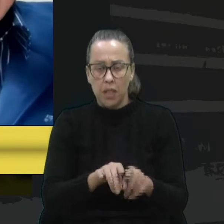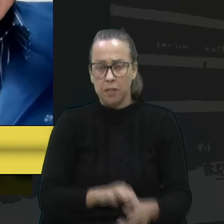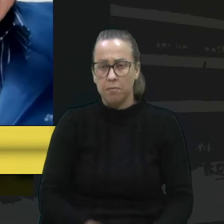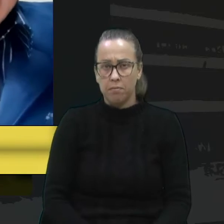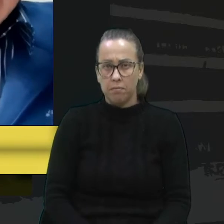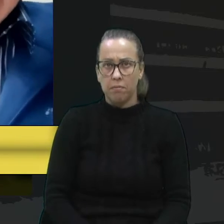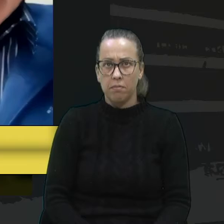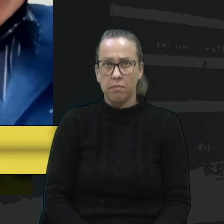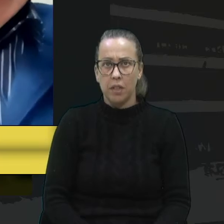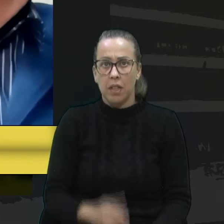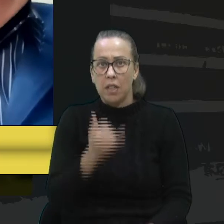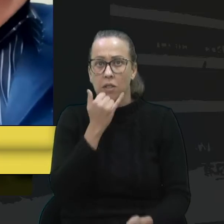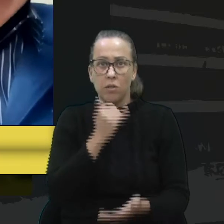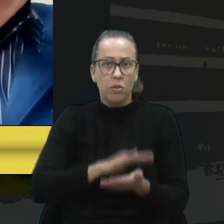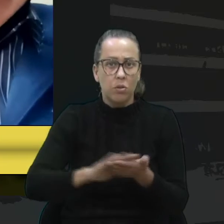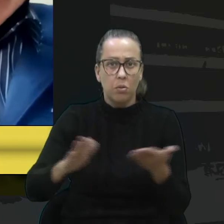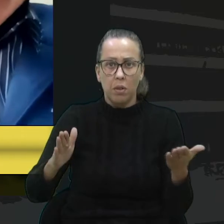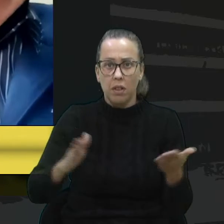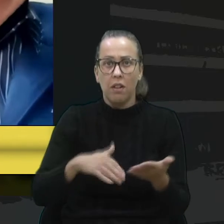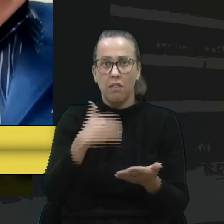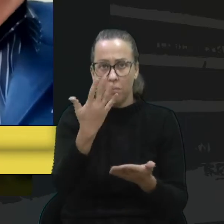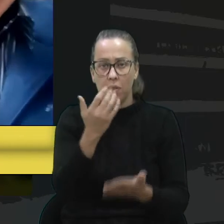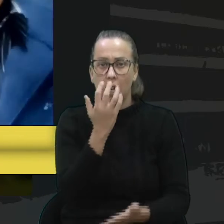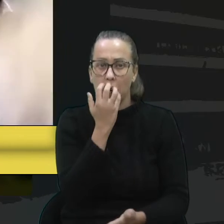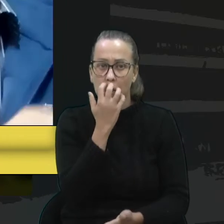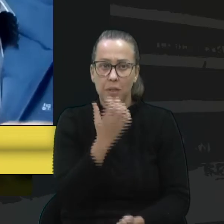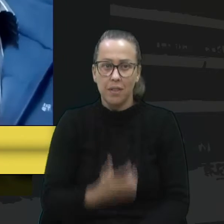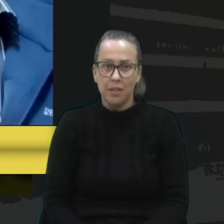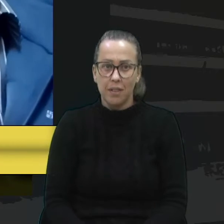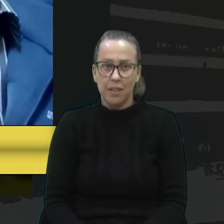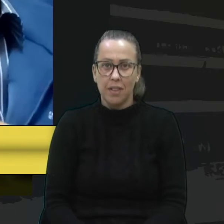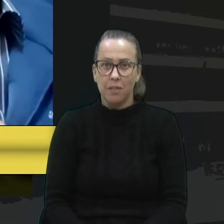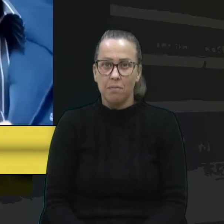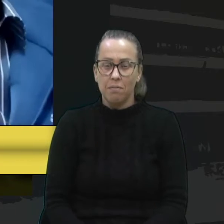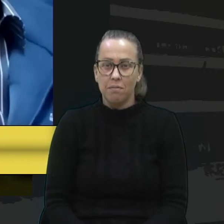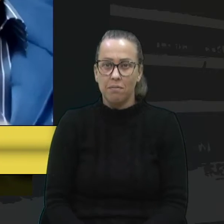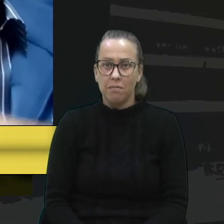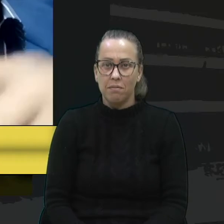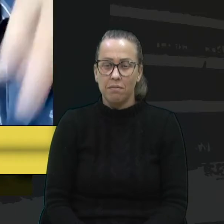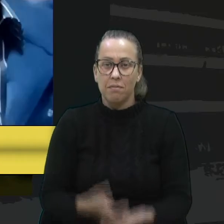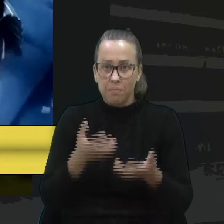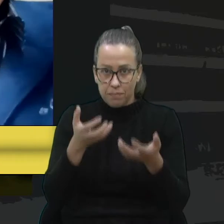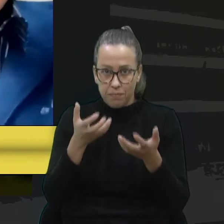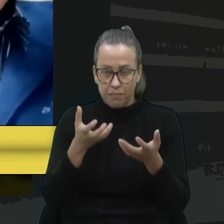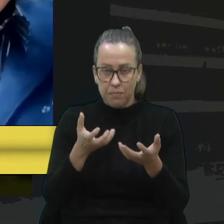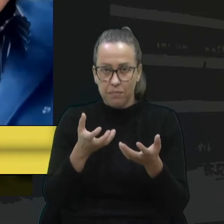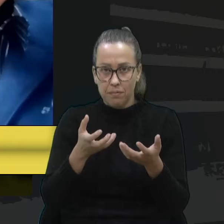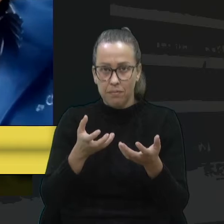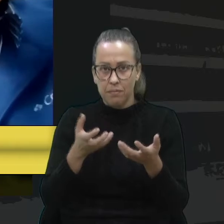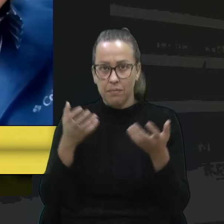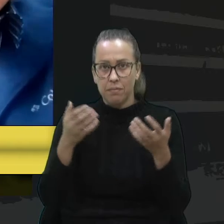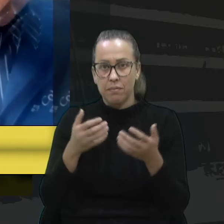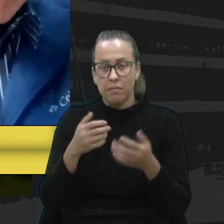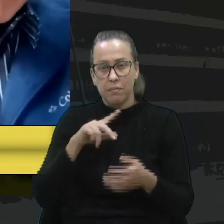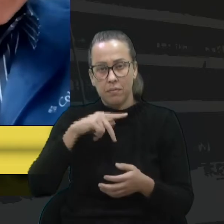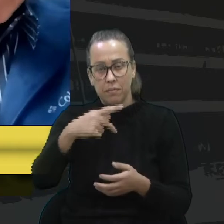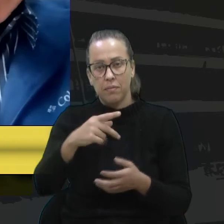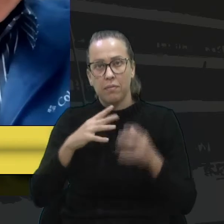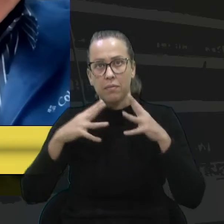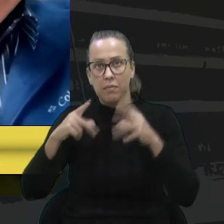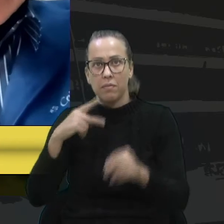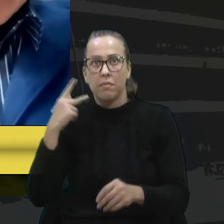É que a gente escuta mal aqui, mas vai lá, seu Camiles. Eu gostaria de... Senhor presidente, senhores